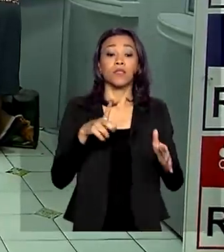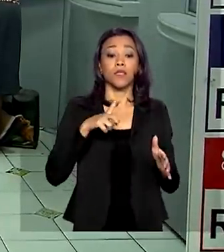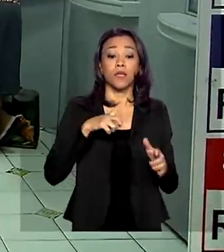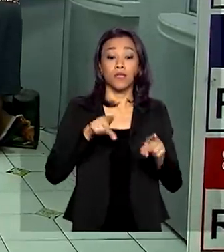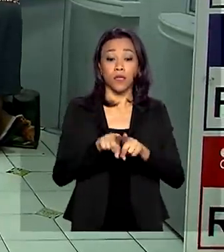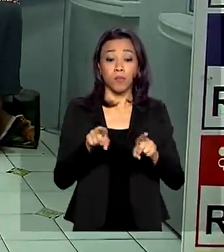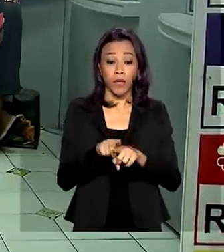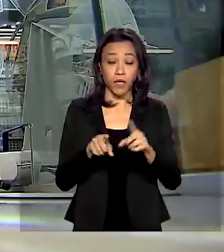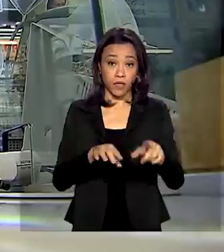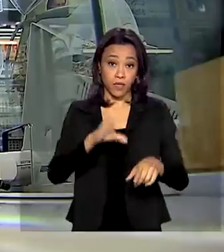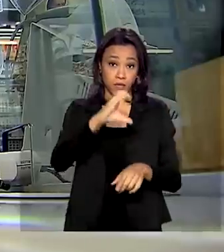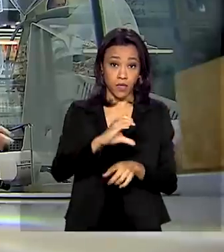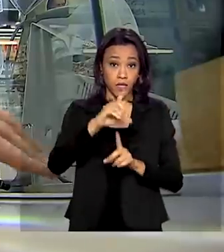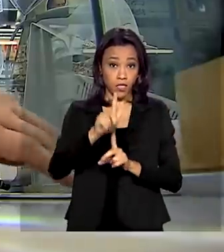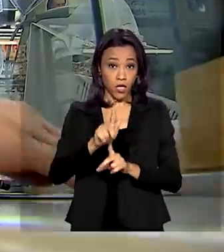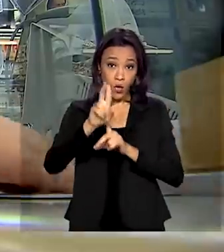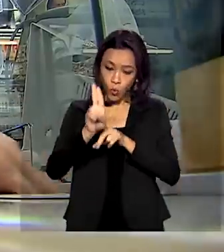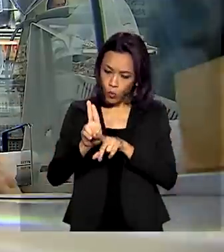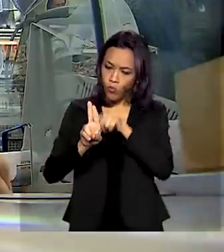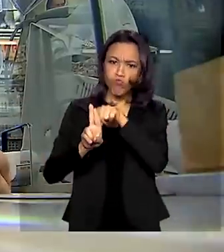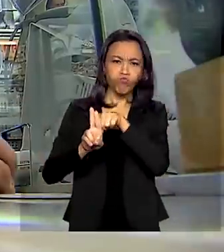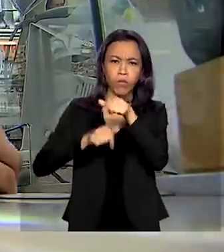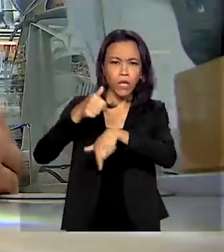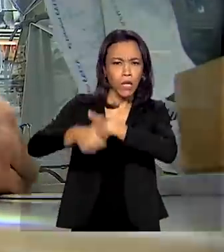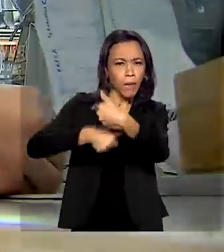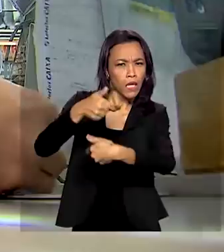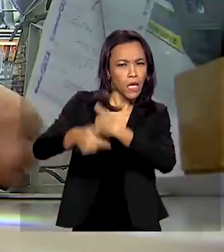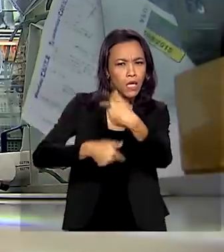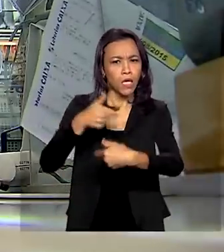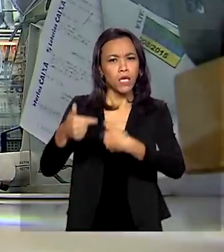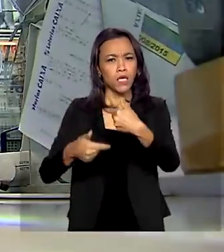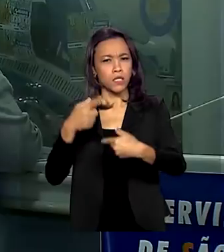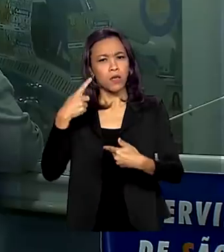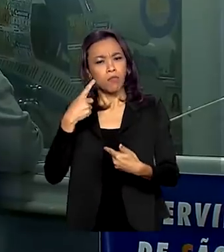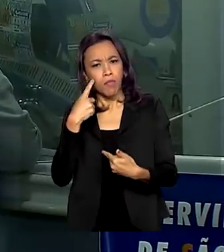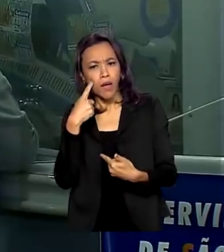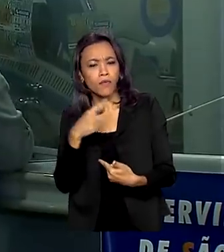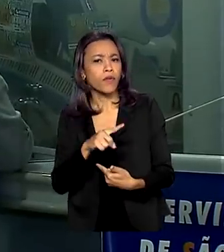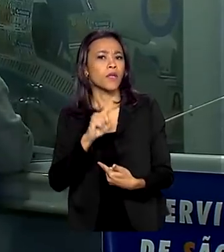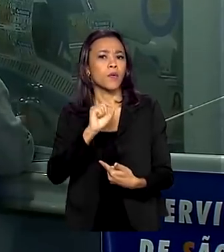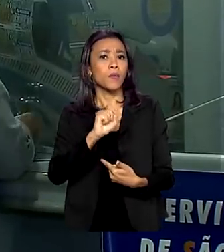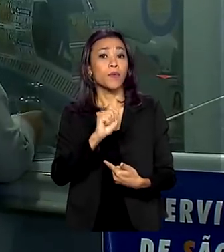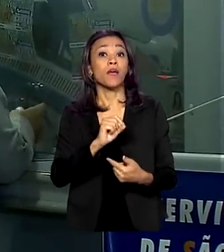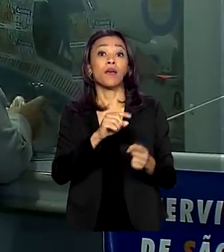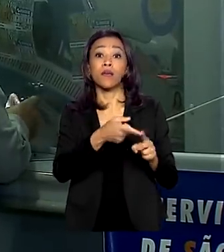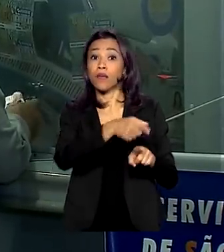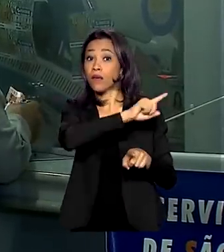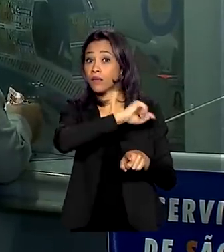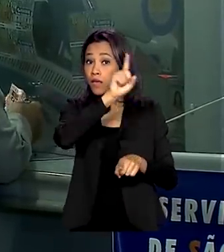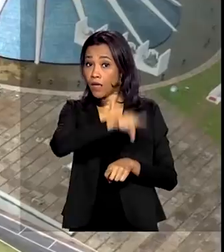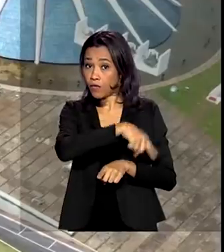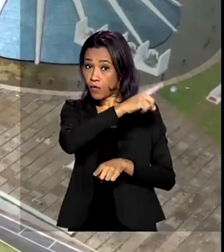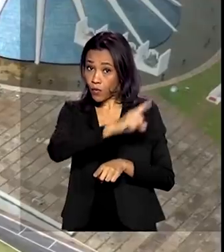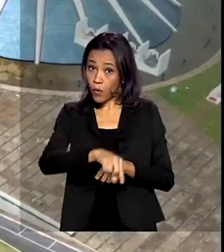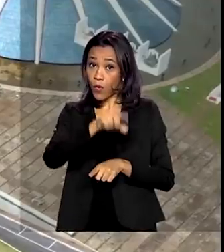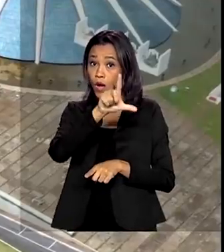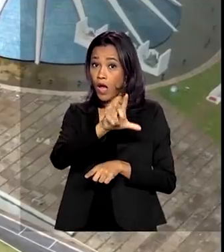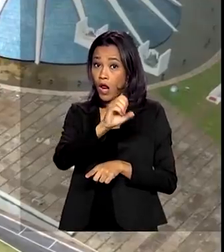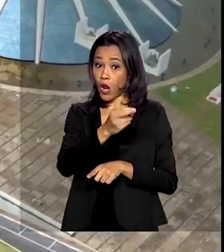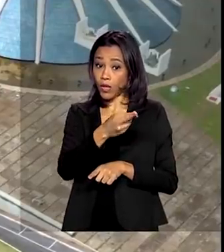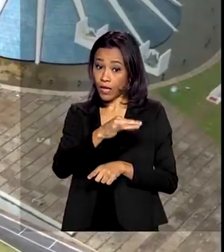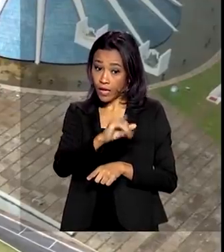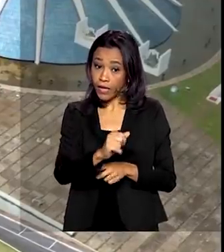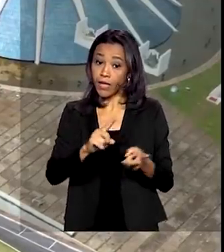Advocacia Geral da União, que está trabalhando para reverter a decisão judicial que revogou a inclusão de lotéricas e atividades